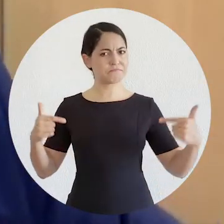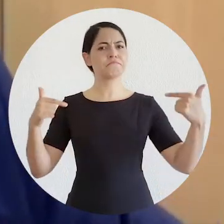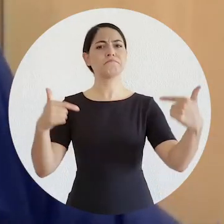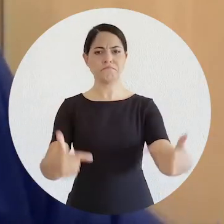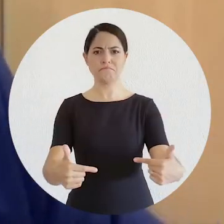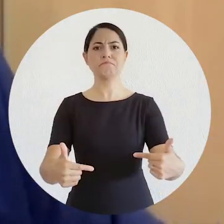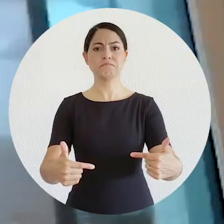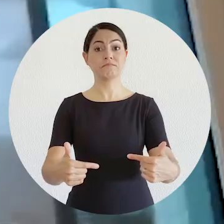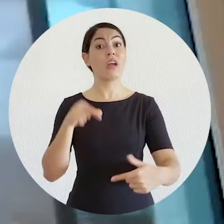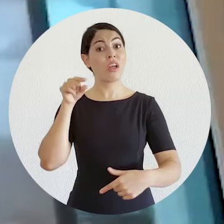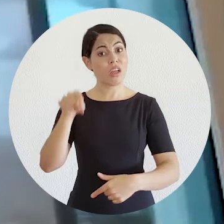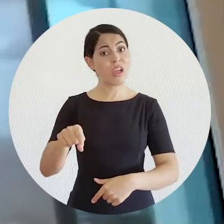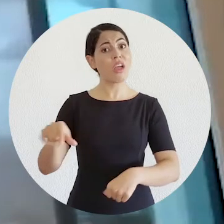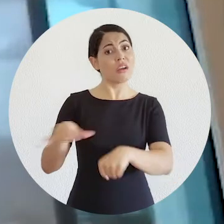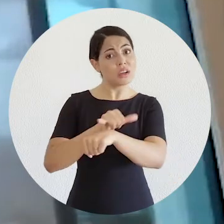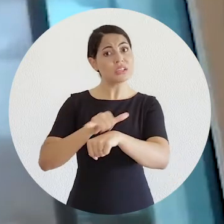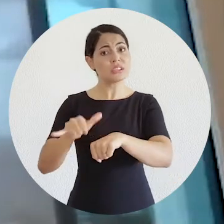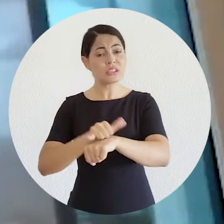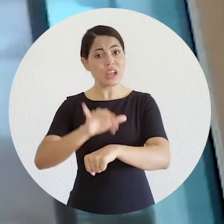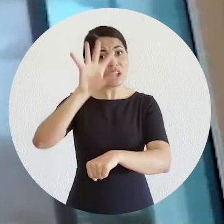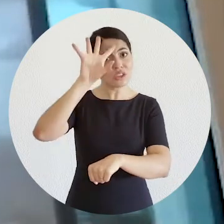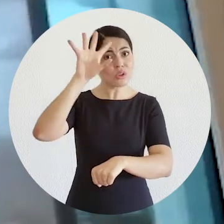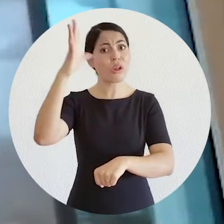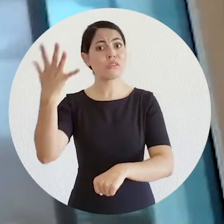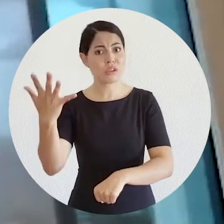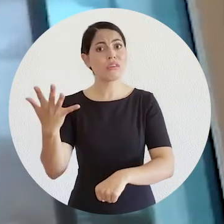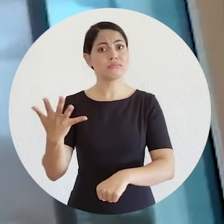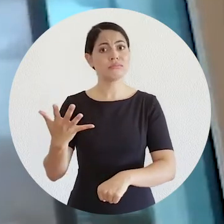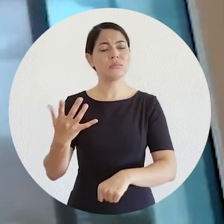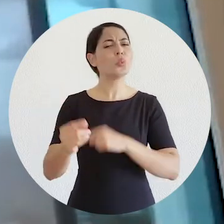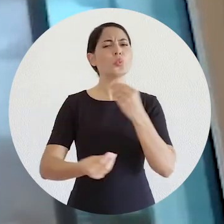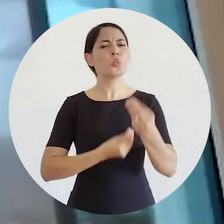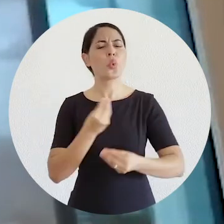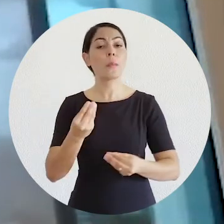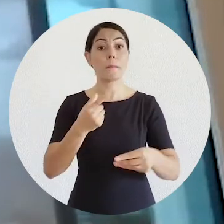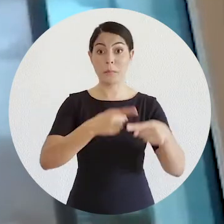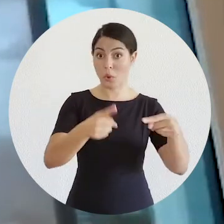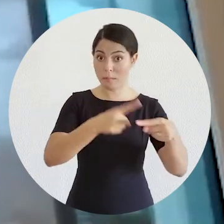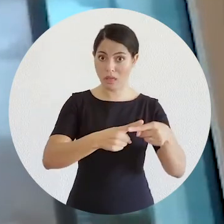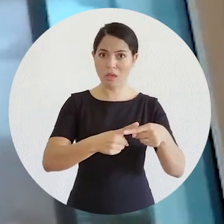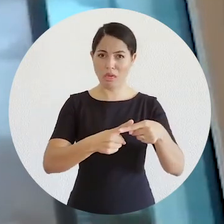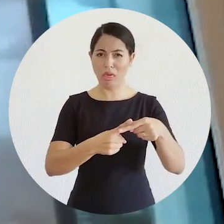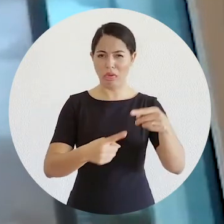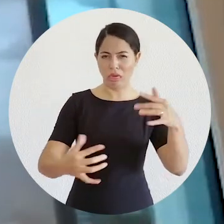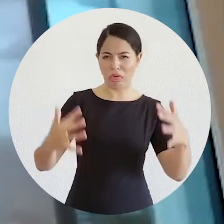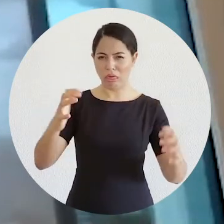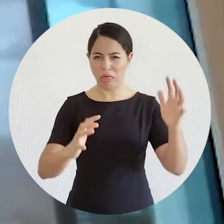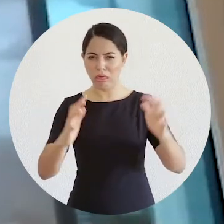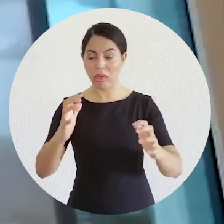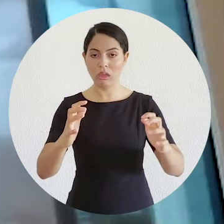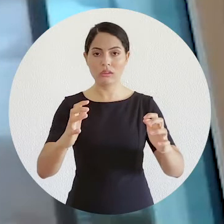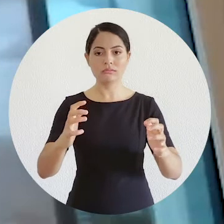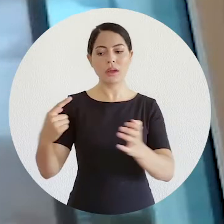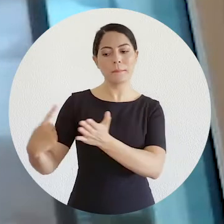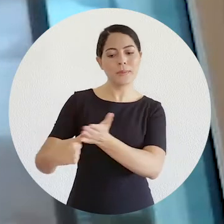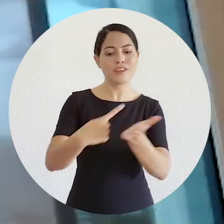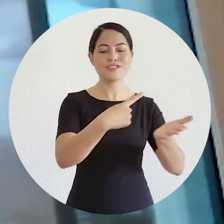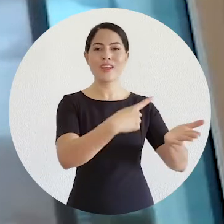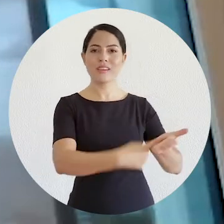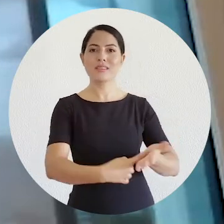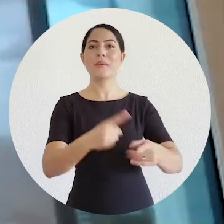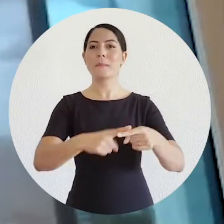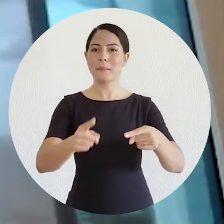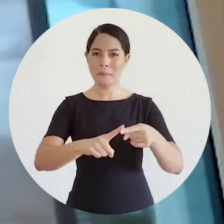é uma solução alternativa de resolução de conflito, e ela é muito bem